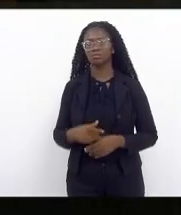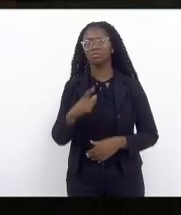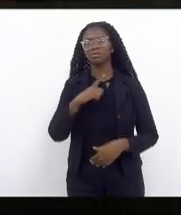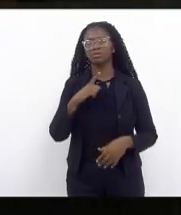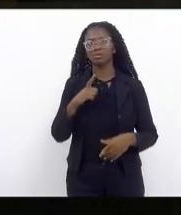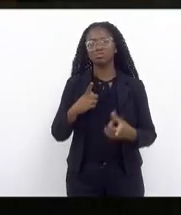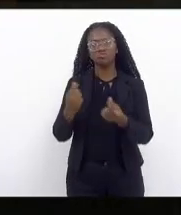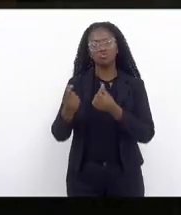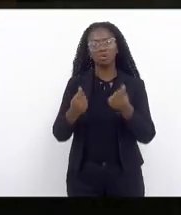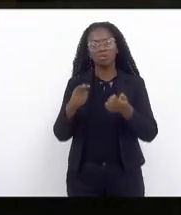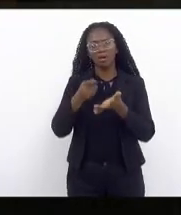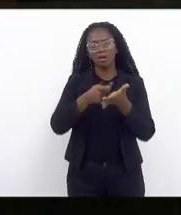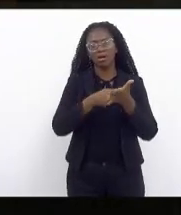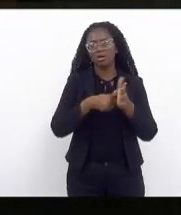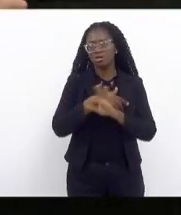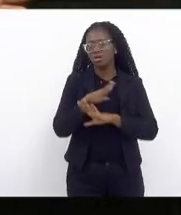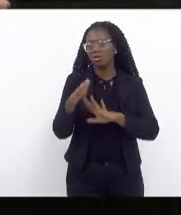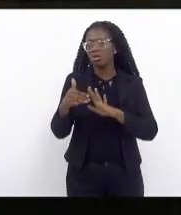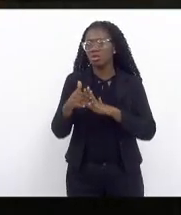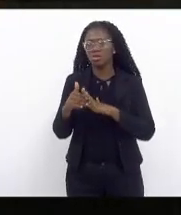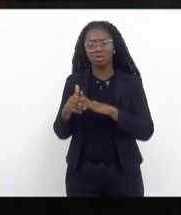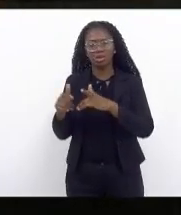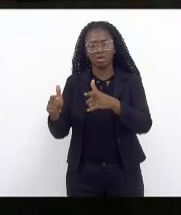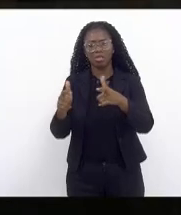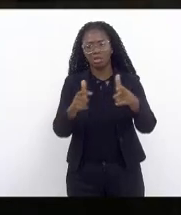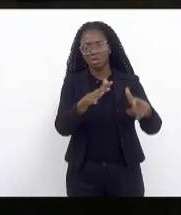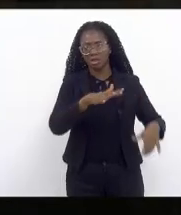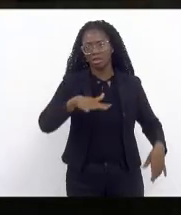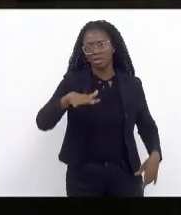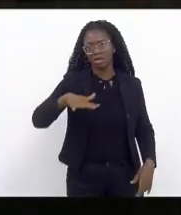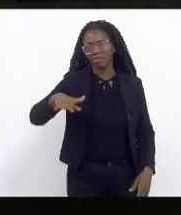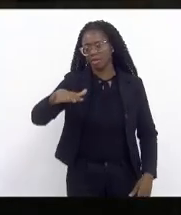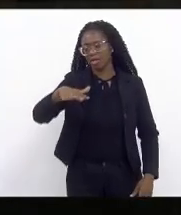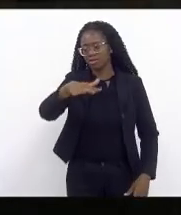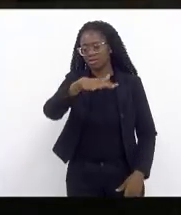áreas e portanto o Rio de Janeiro lançou há pouco o Pacto RJ